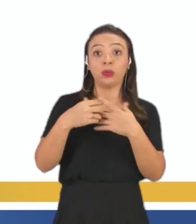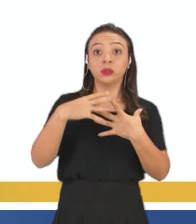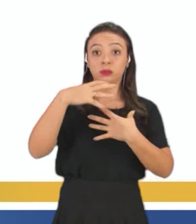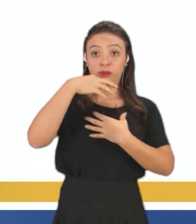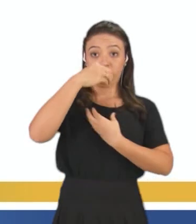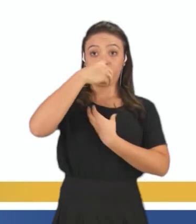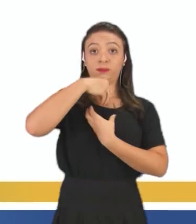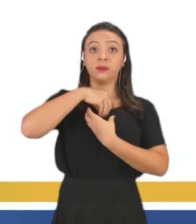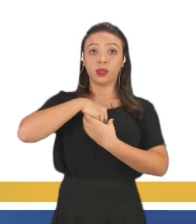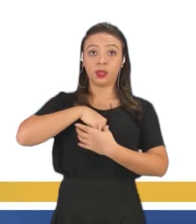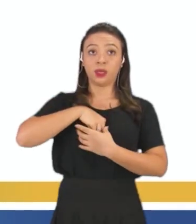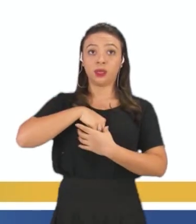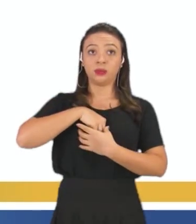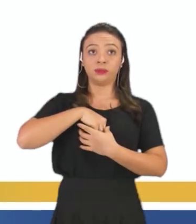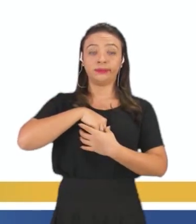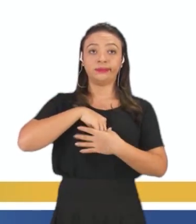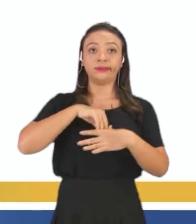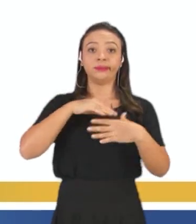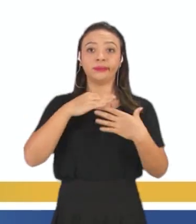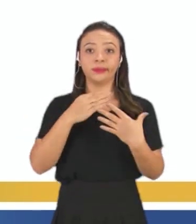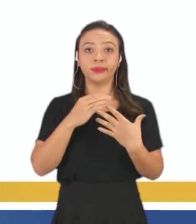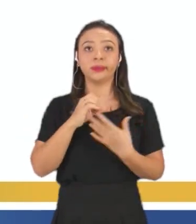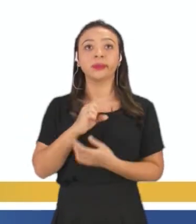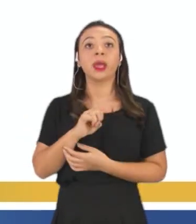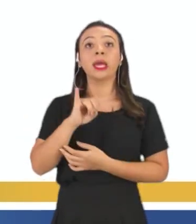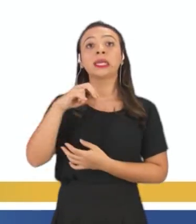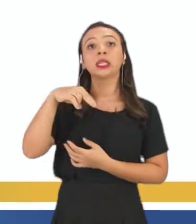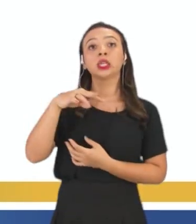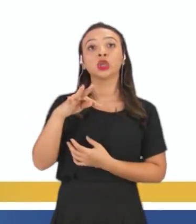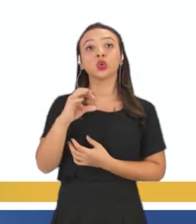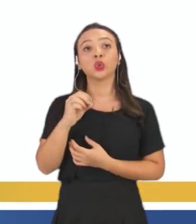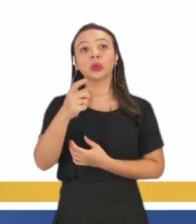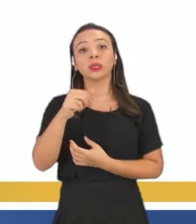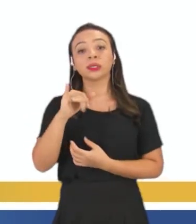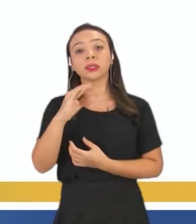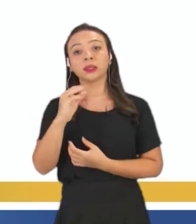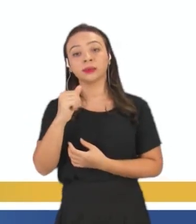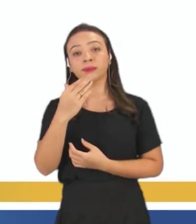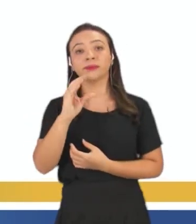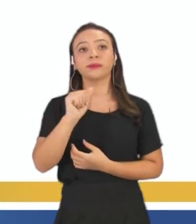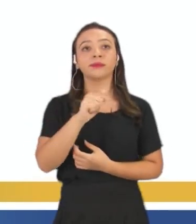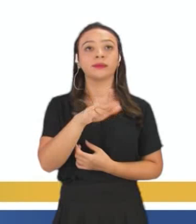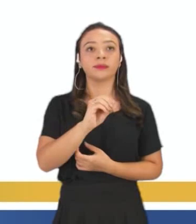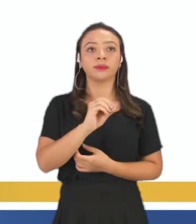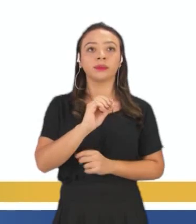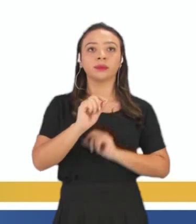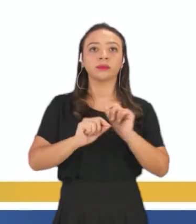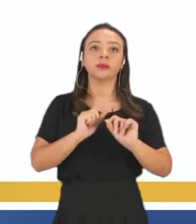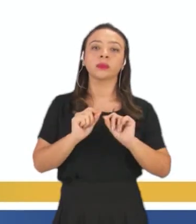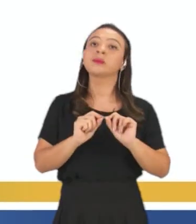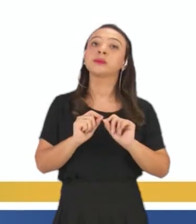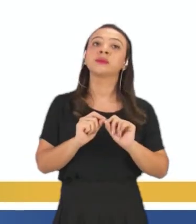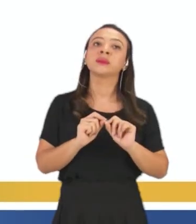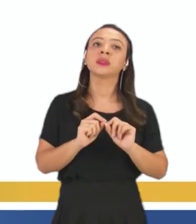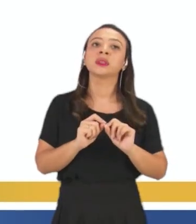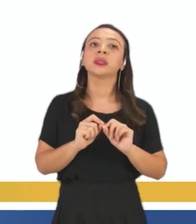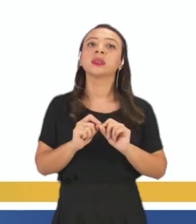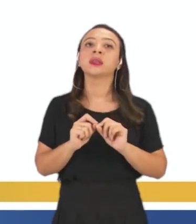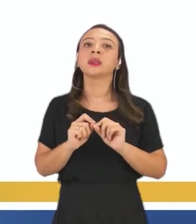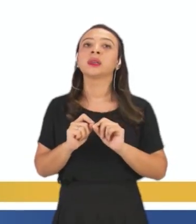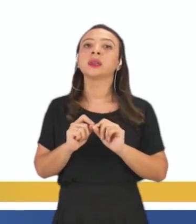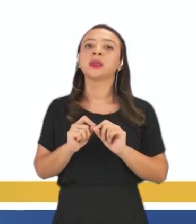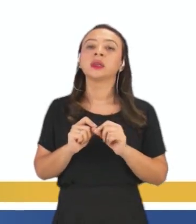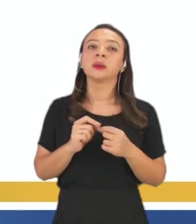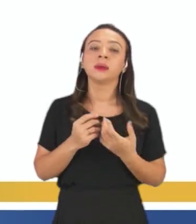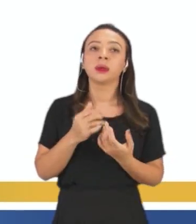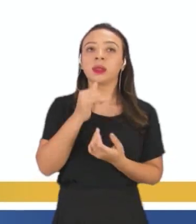e aí eu trouxe aqui pra vocês o que acontece com a intoxicação, qual é a atitude que vocês precisam ter? É, diluir uma substância corrosiva pela ingestão